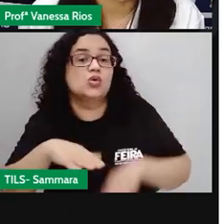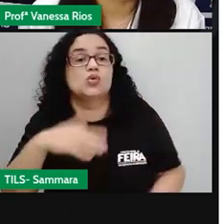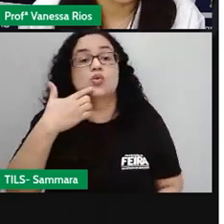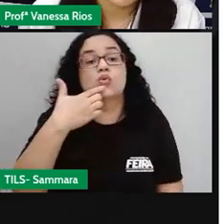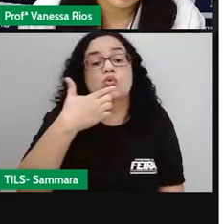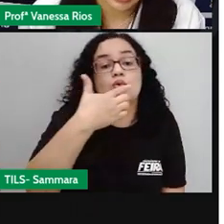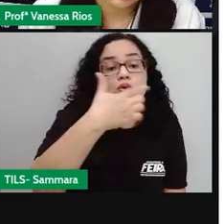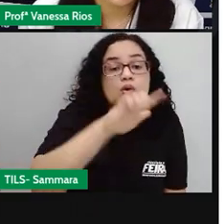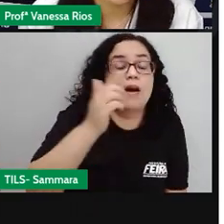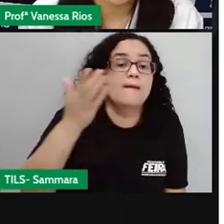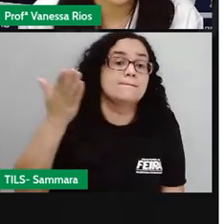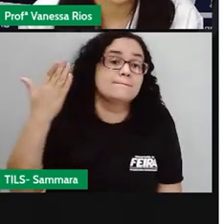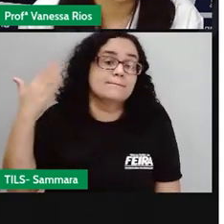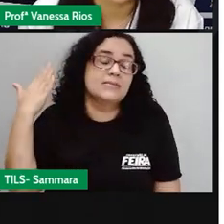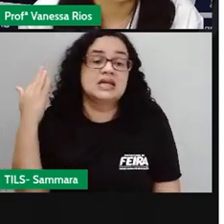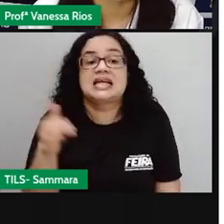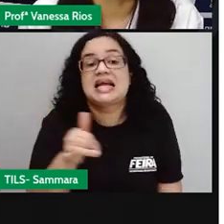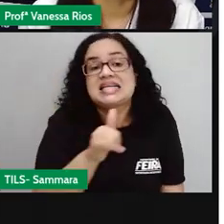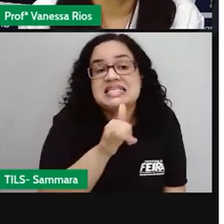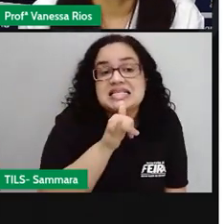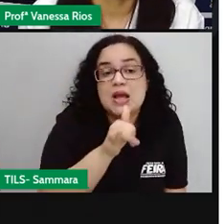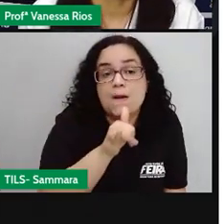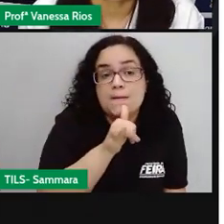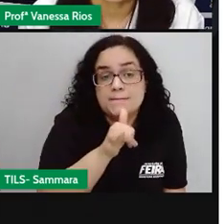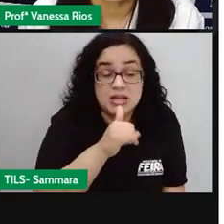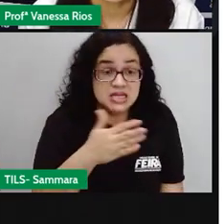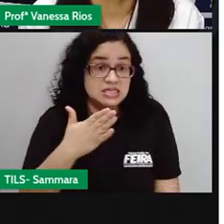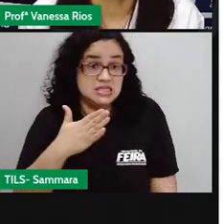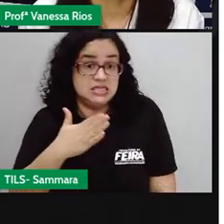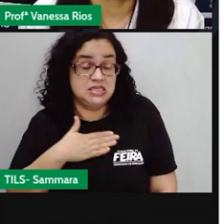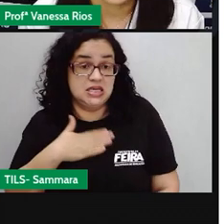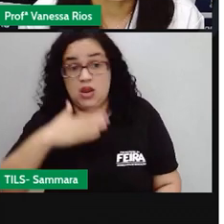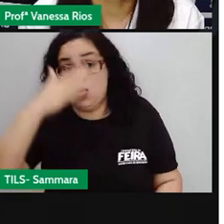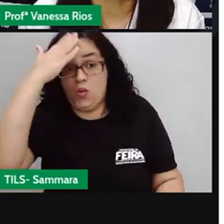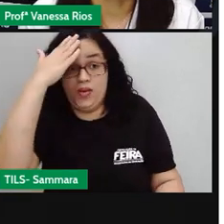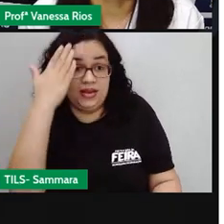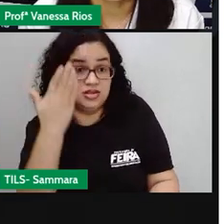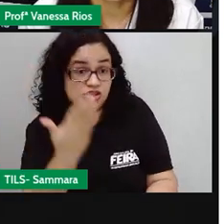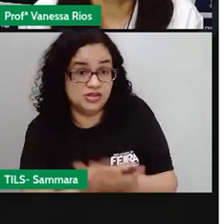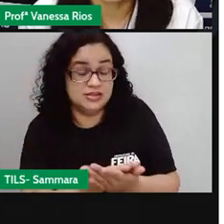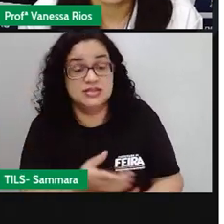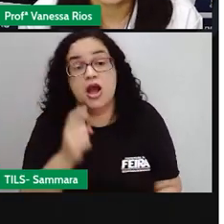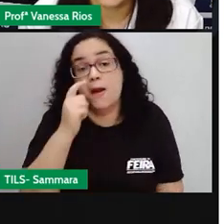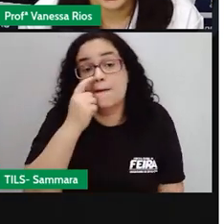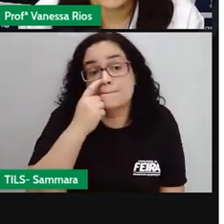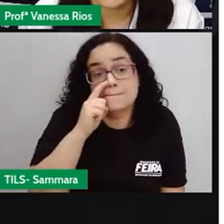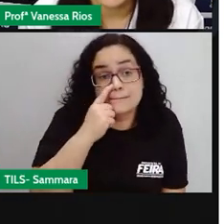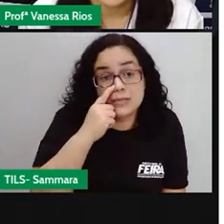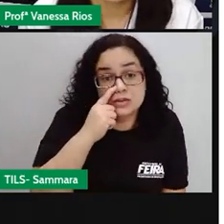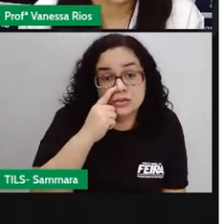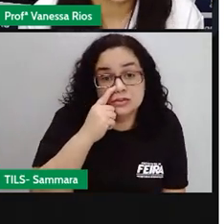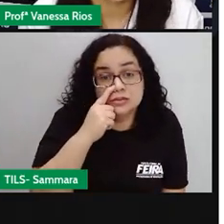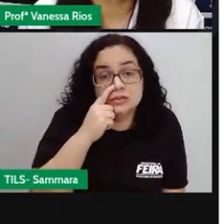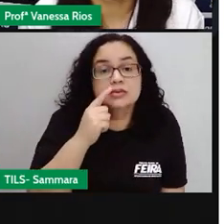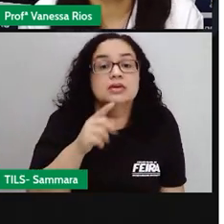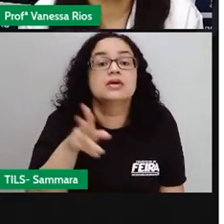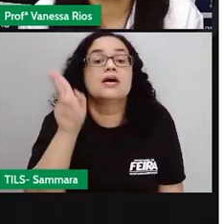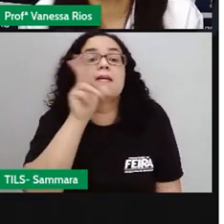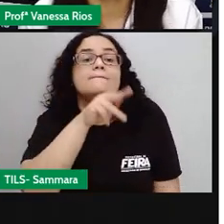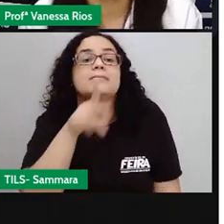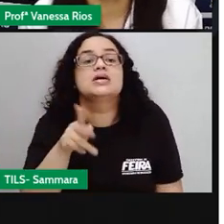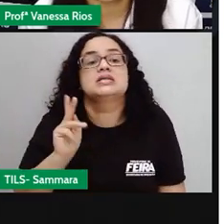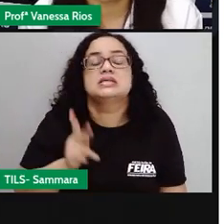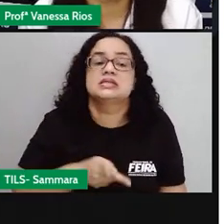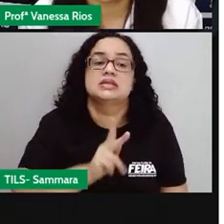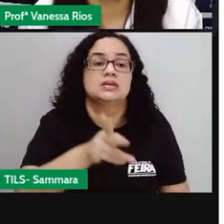outro fato passado. O exemplo aí, se eu acreditasse em bruxas. A Pró colocou